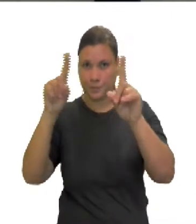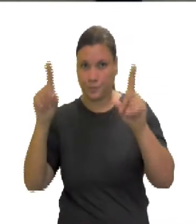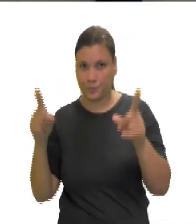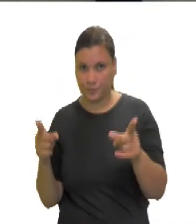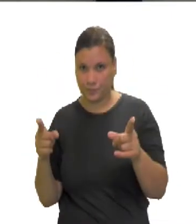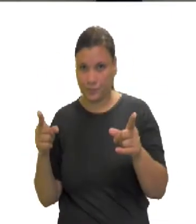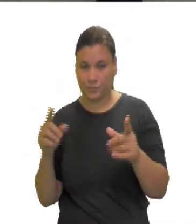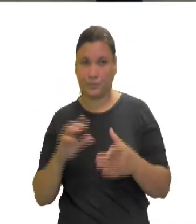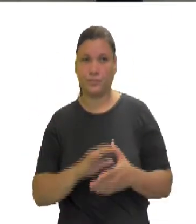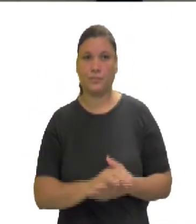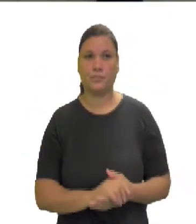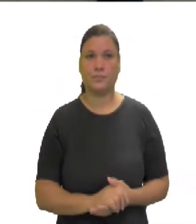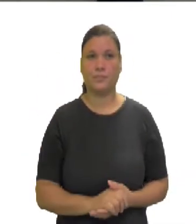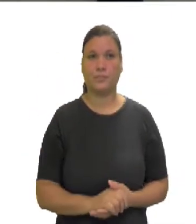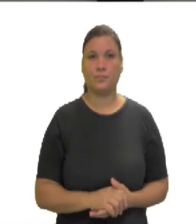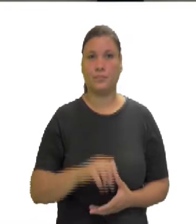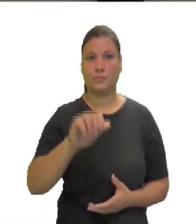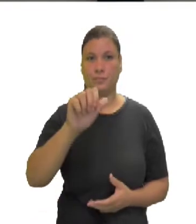pelo segundo,